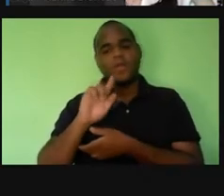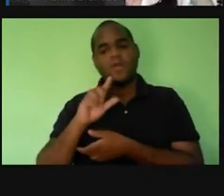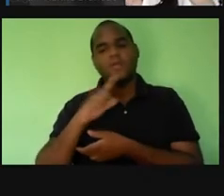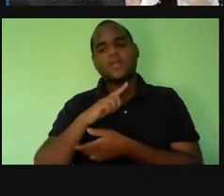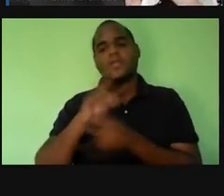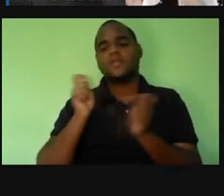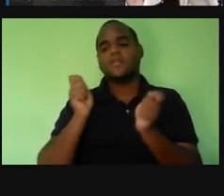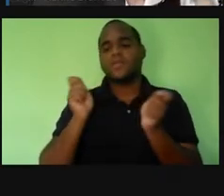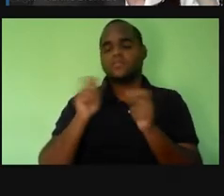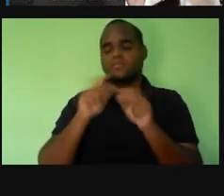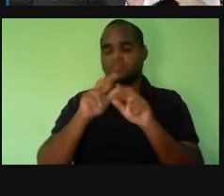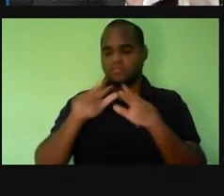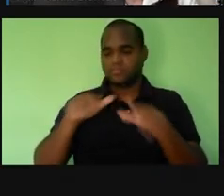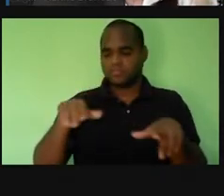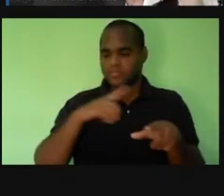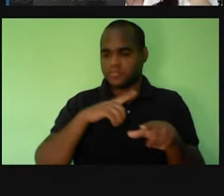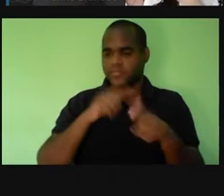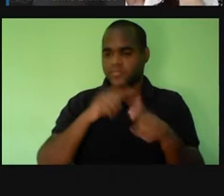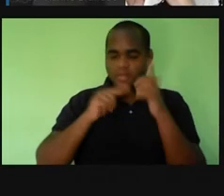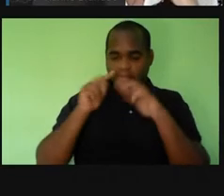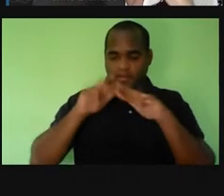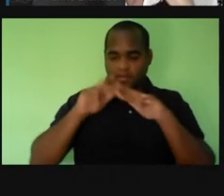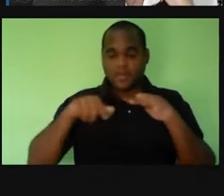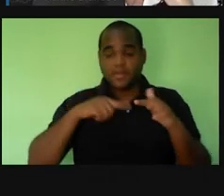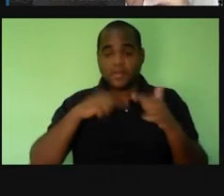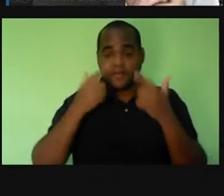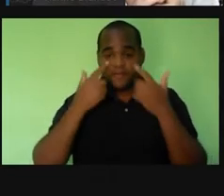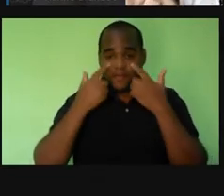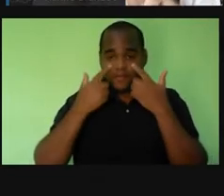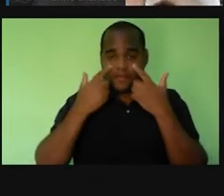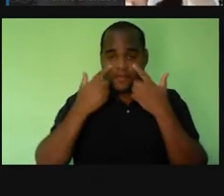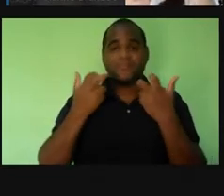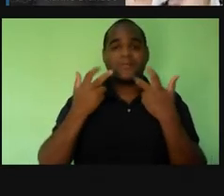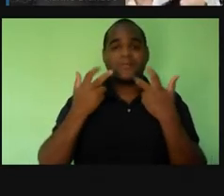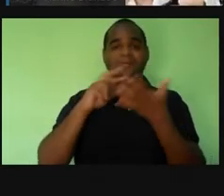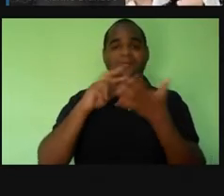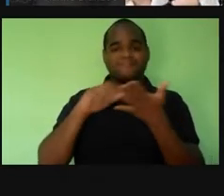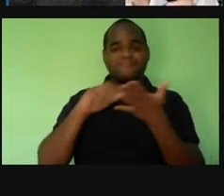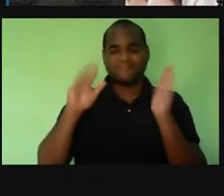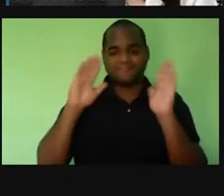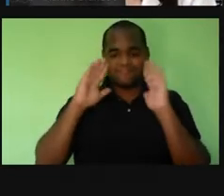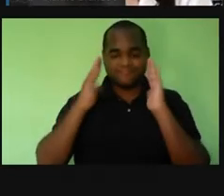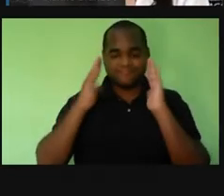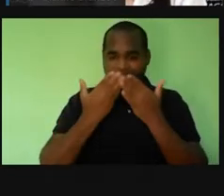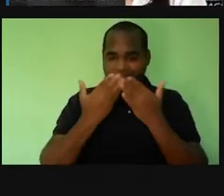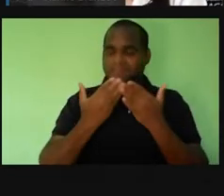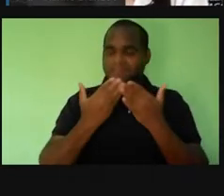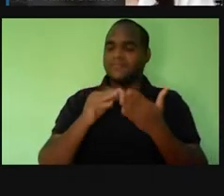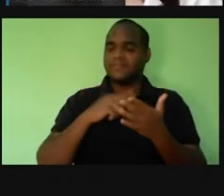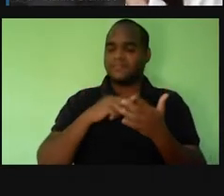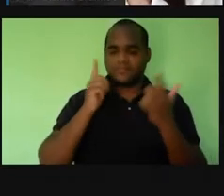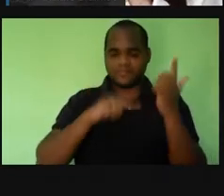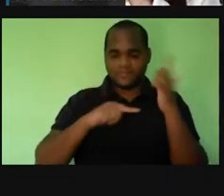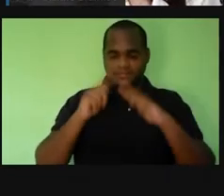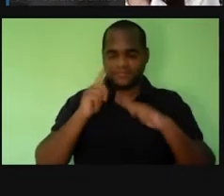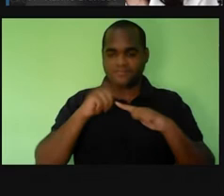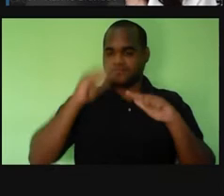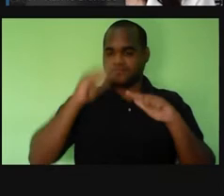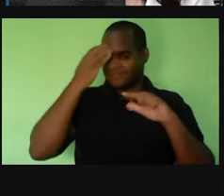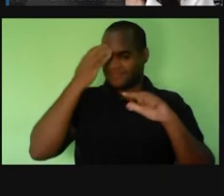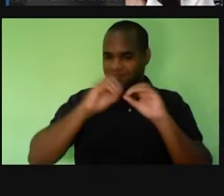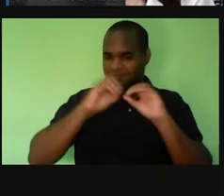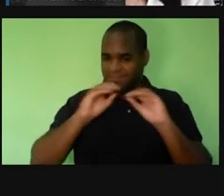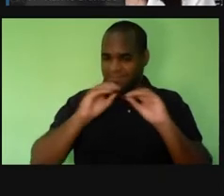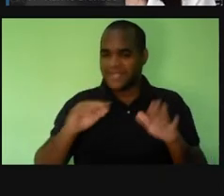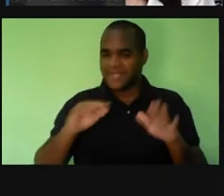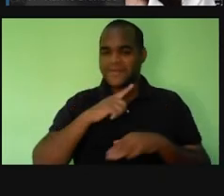entendendo e conseguindo observar a concentração, né? Dessas moléculas pra entender o pH, pra